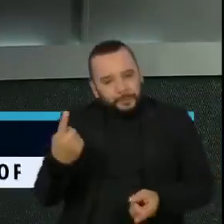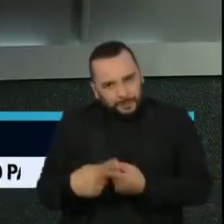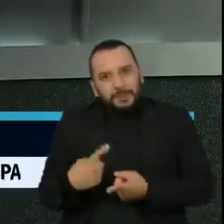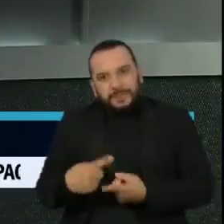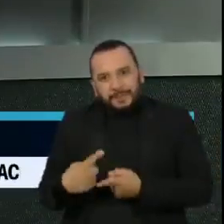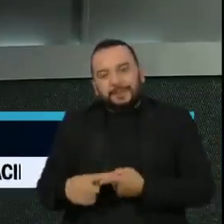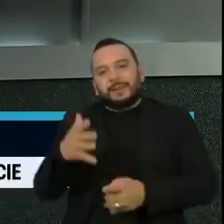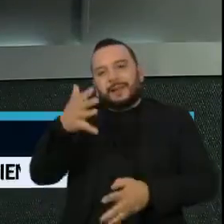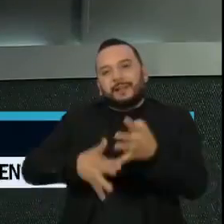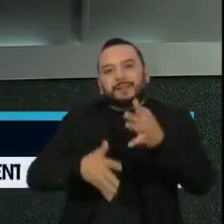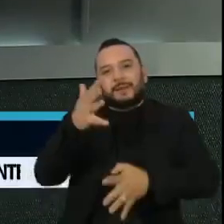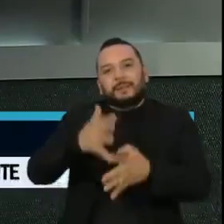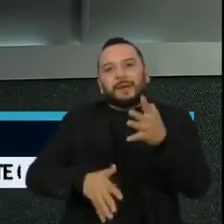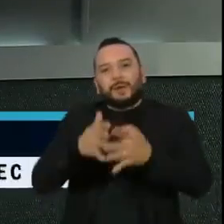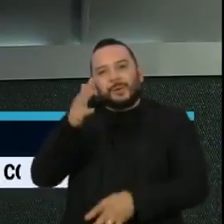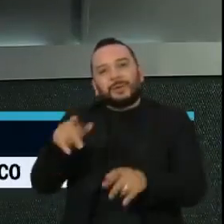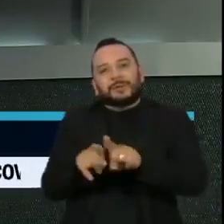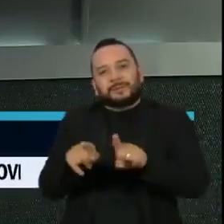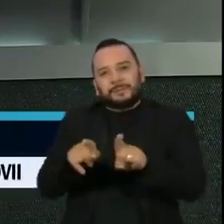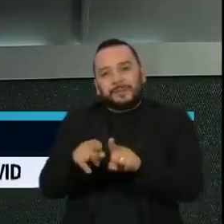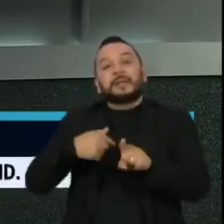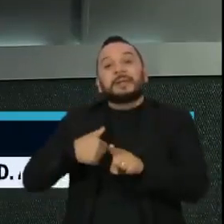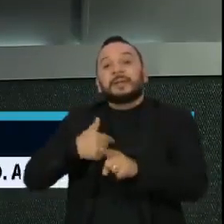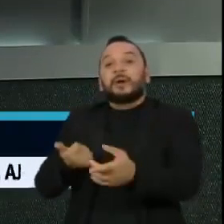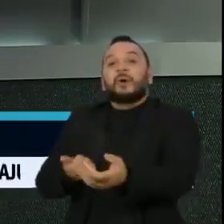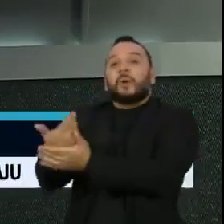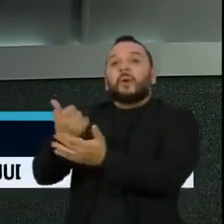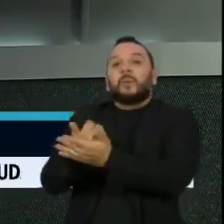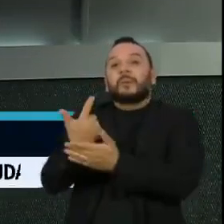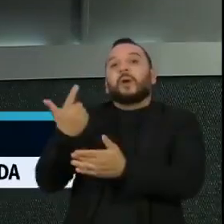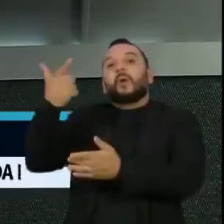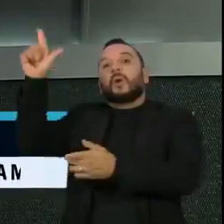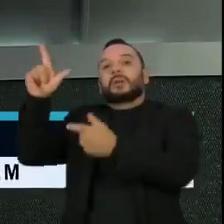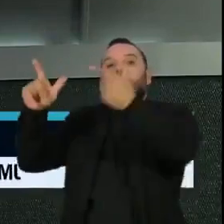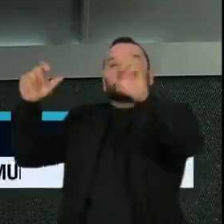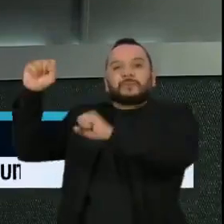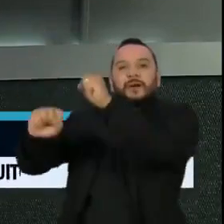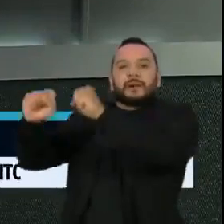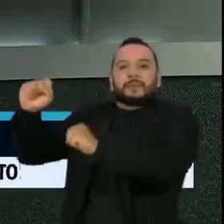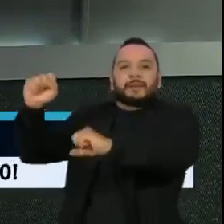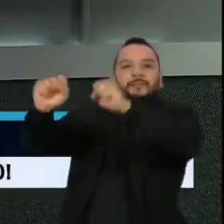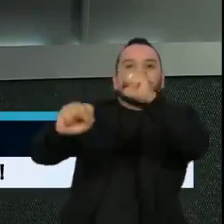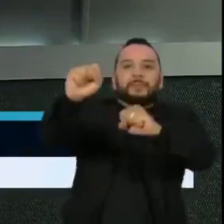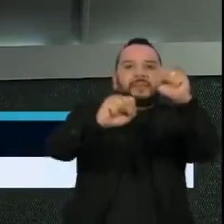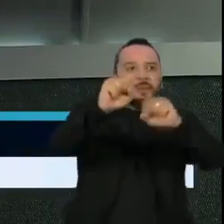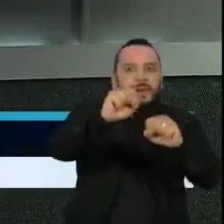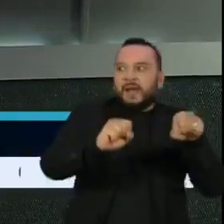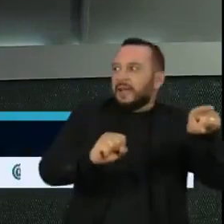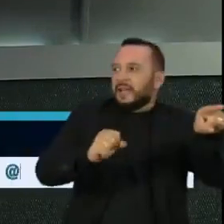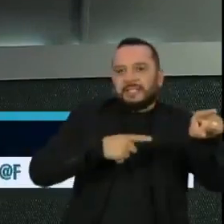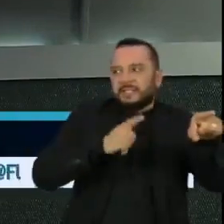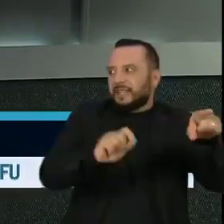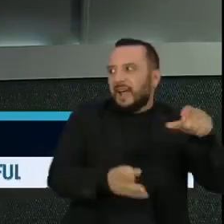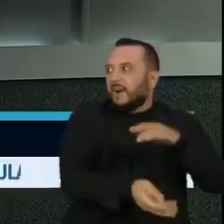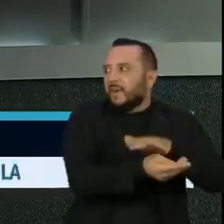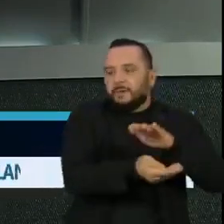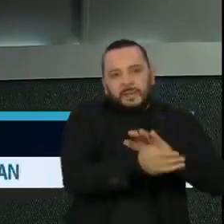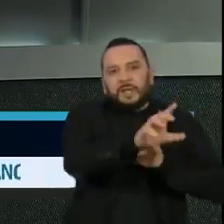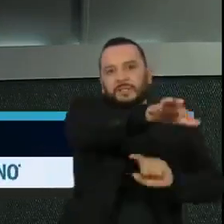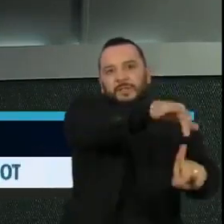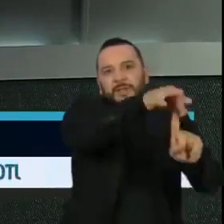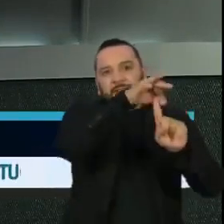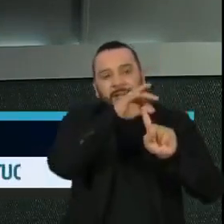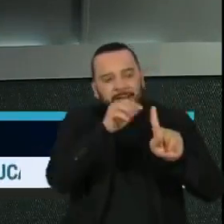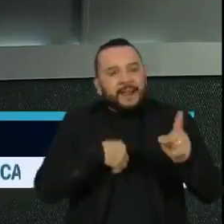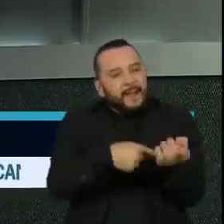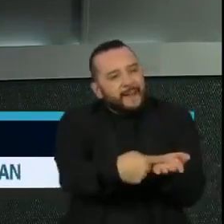outros laboratórios, porque estava fazendo essa negociação e ia sair e você se perder ouvidas para uma negociação